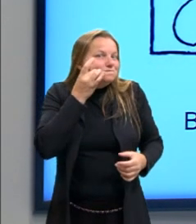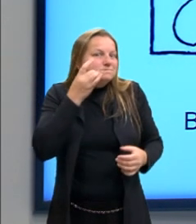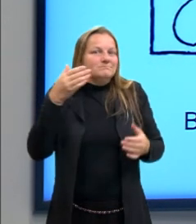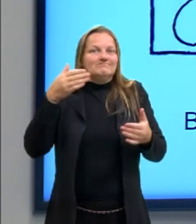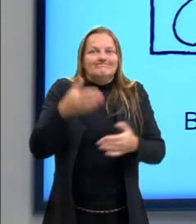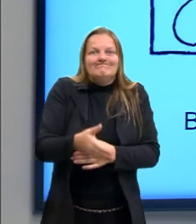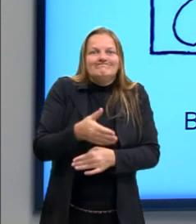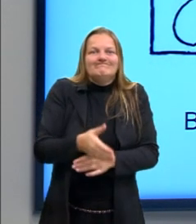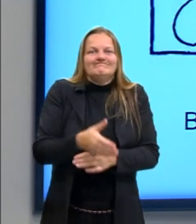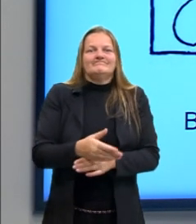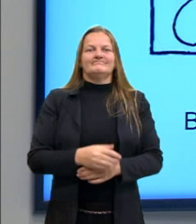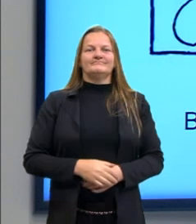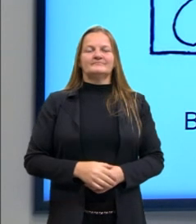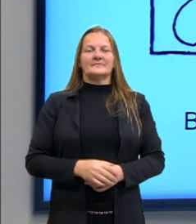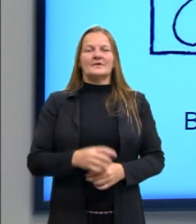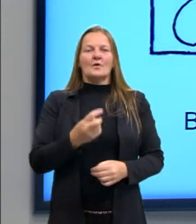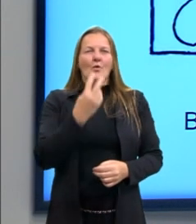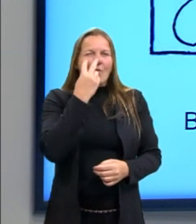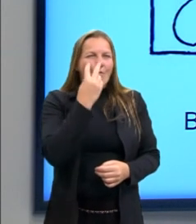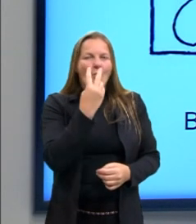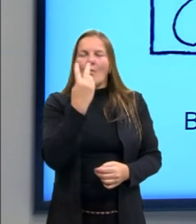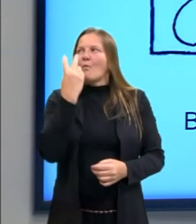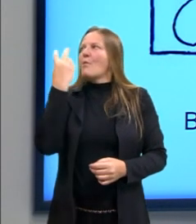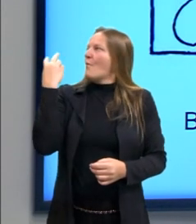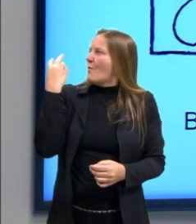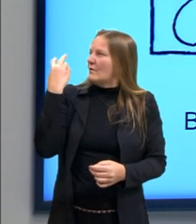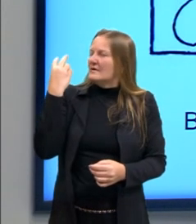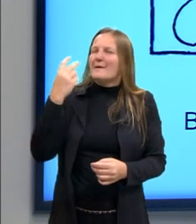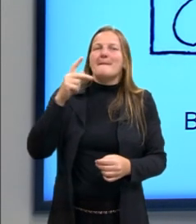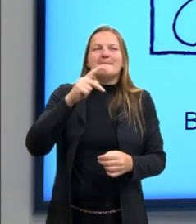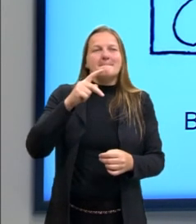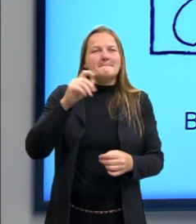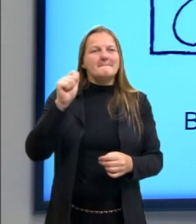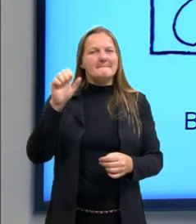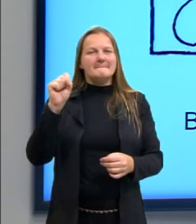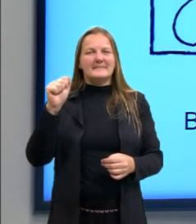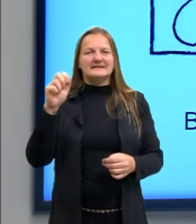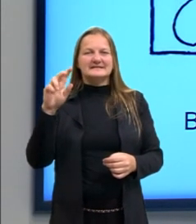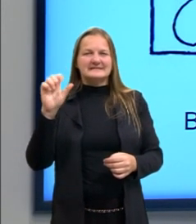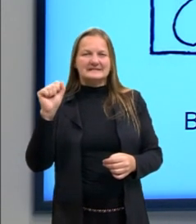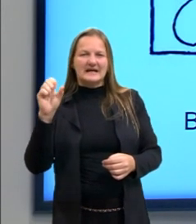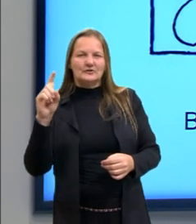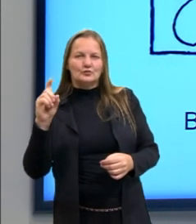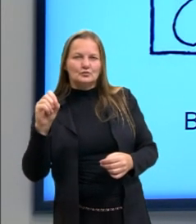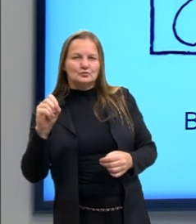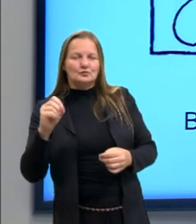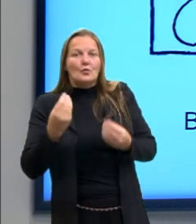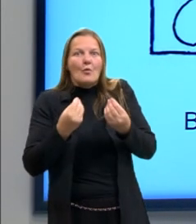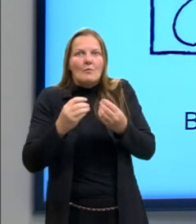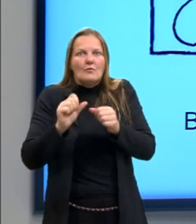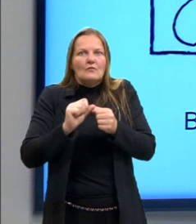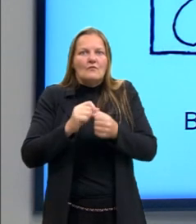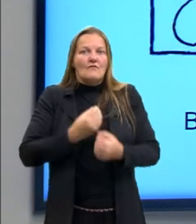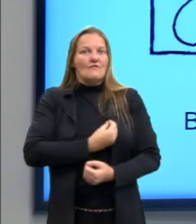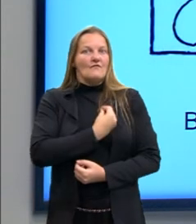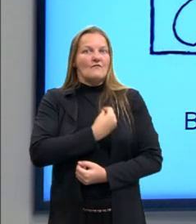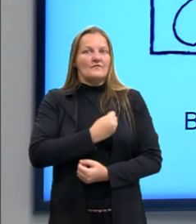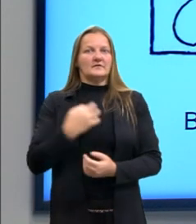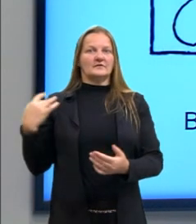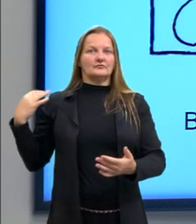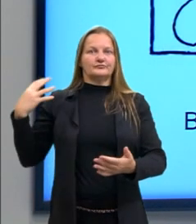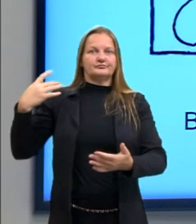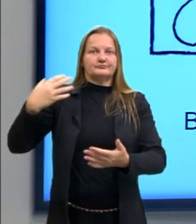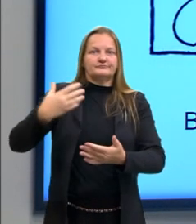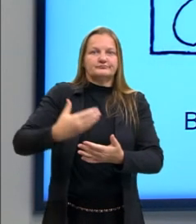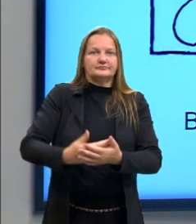passado, que a gente vai nomear este período de uma outra forma. Então, as pessoas lá no passado não viviam dizendo, ó,